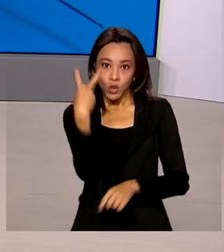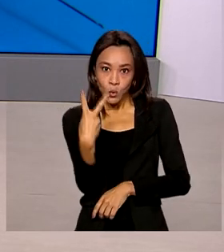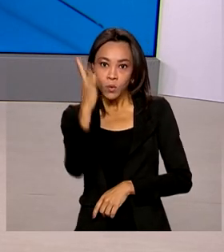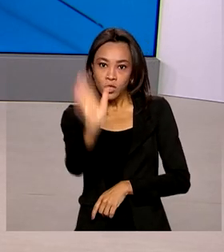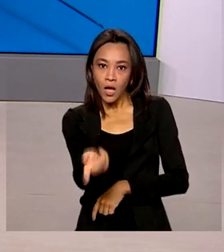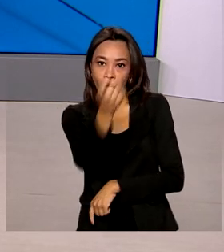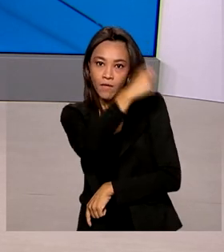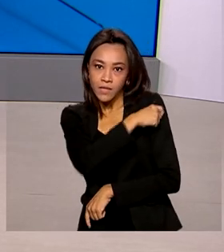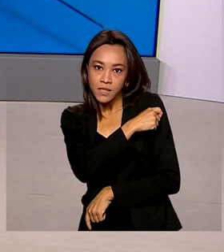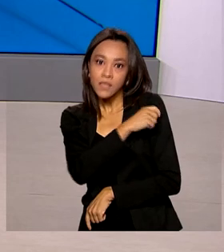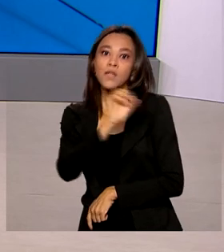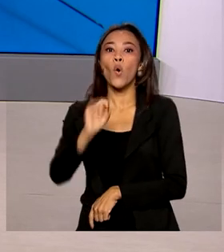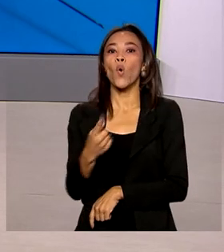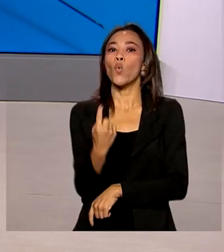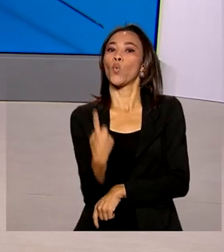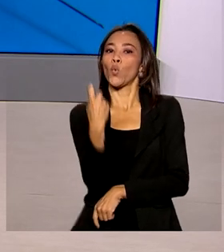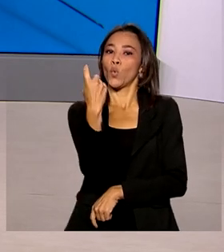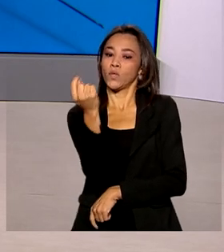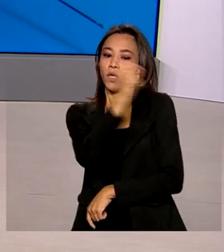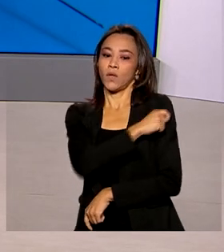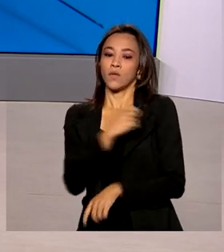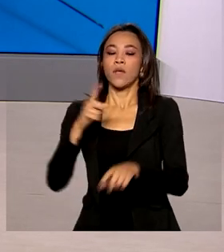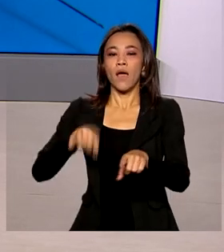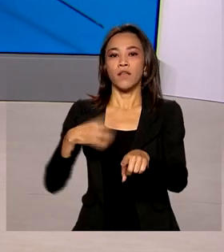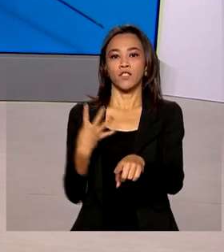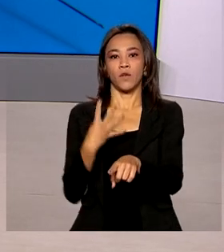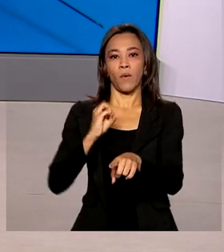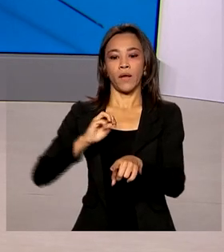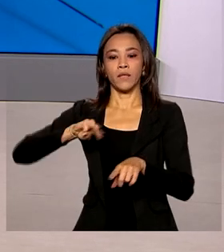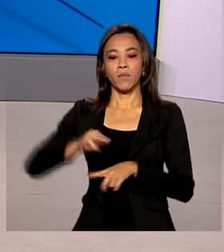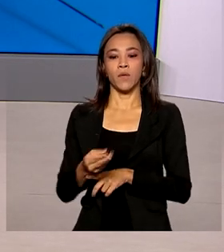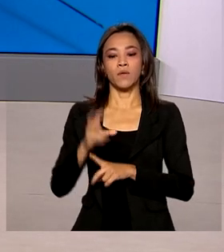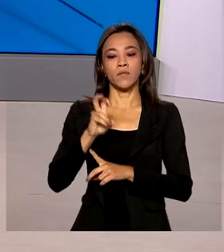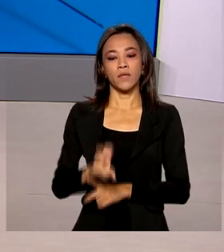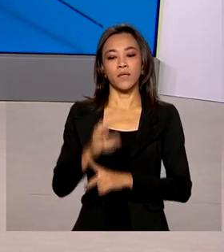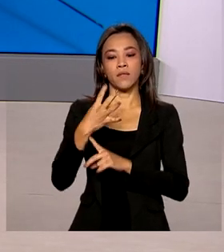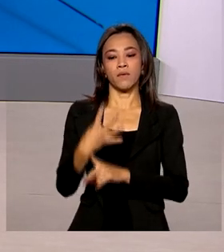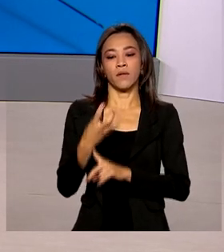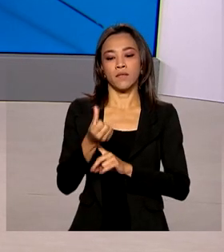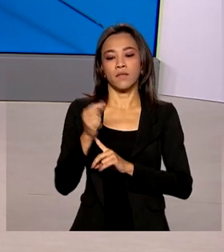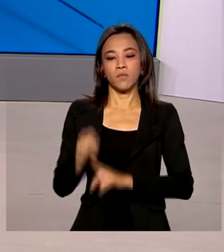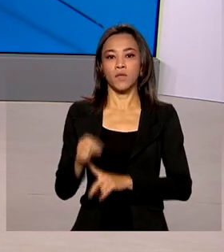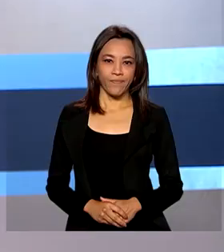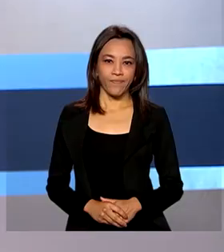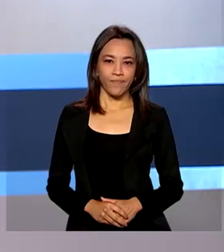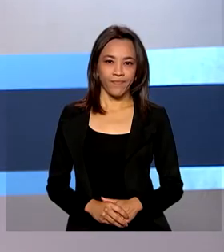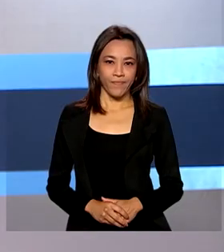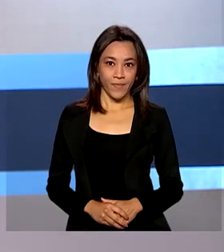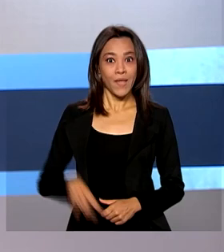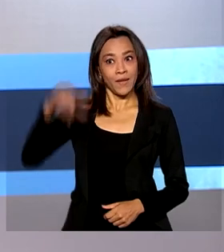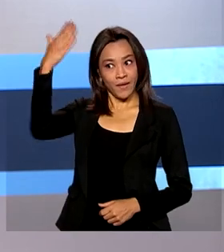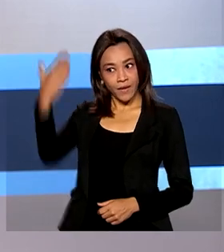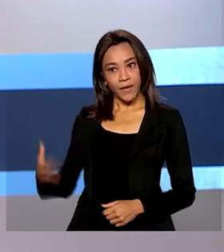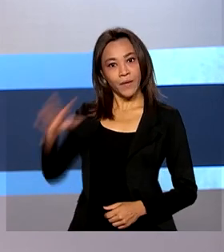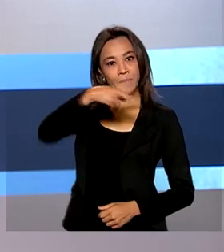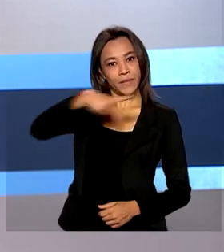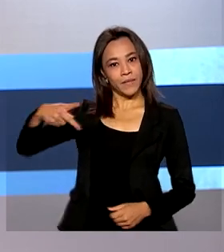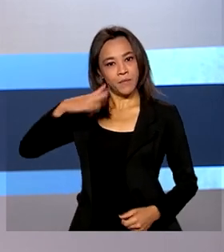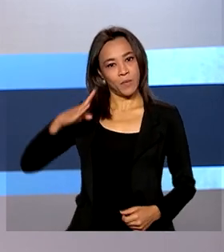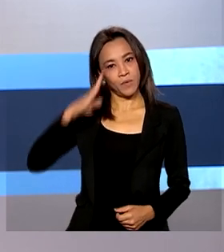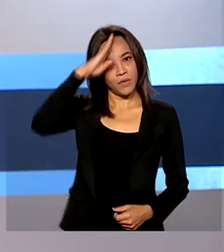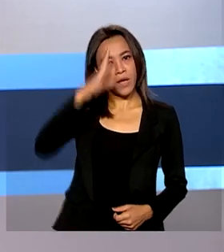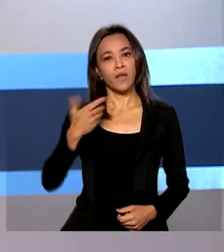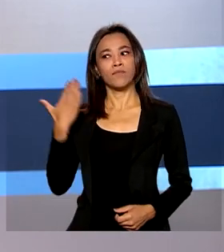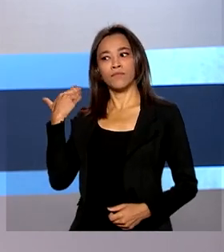doses da vacina ou dose única é de 40 milhões 546 mil 320. E o presidente Jair Bolsonaro